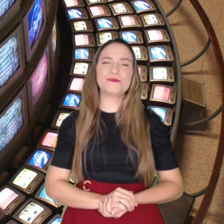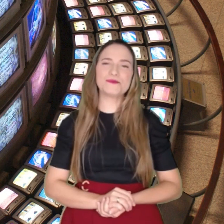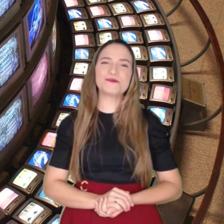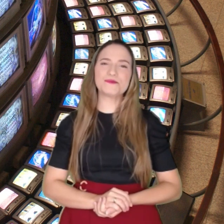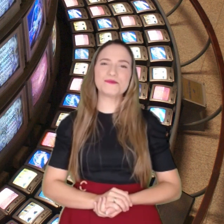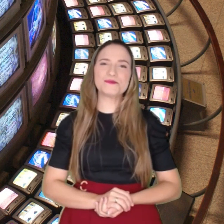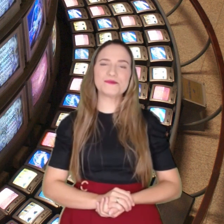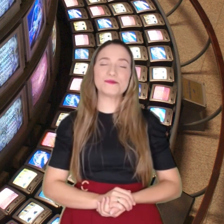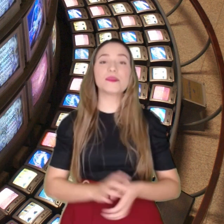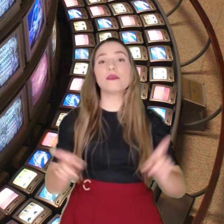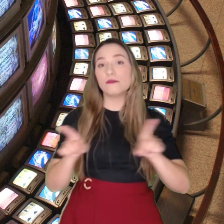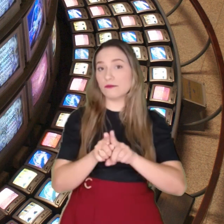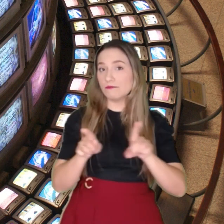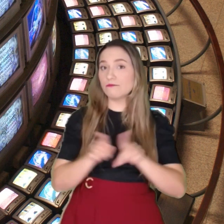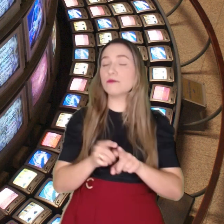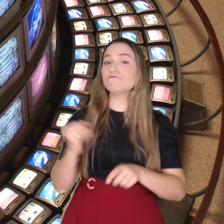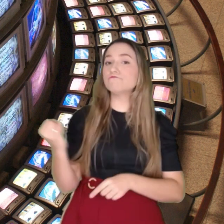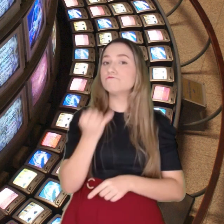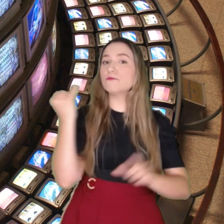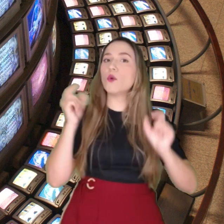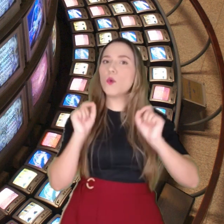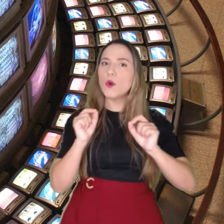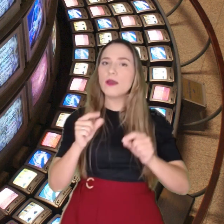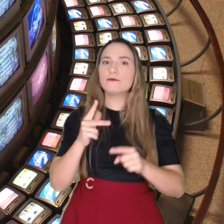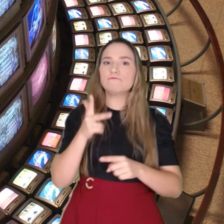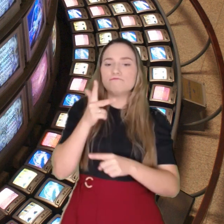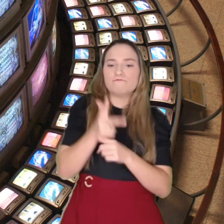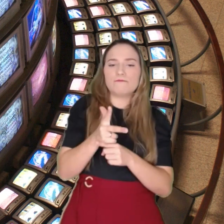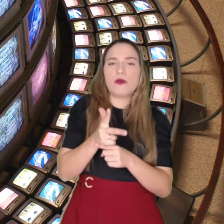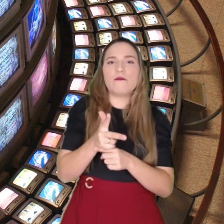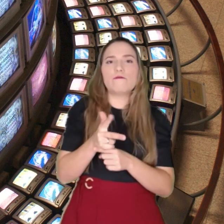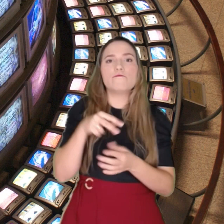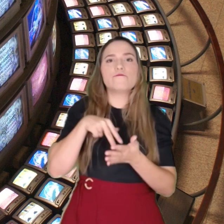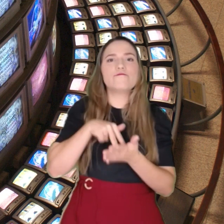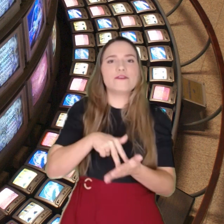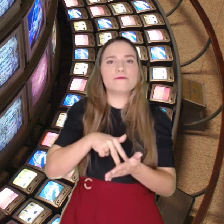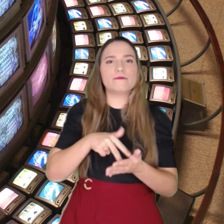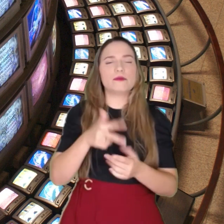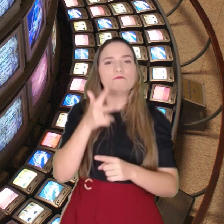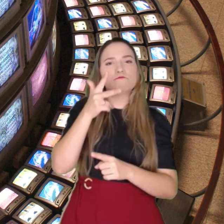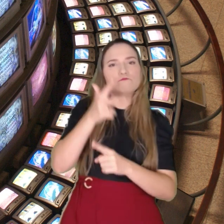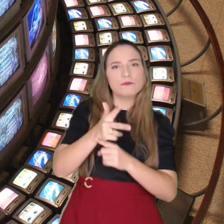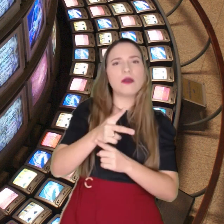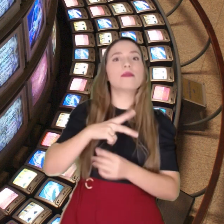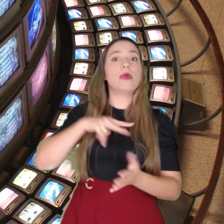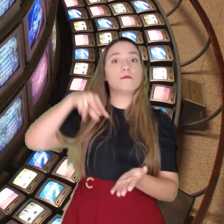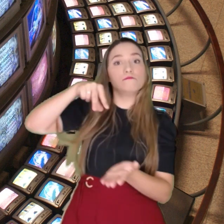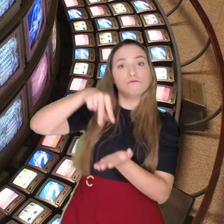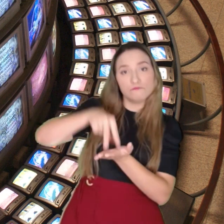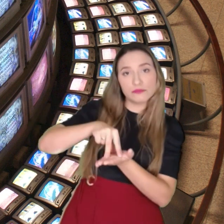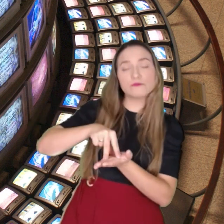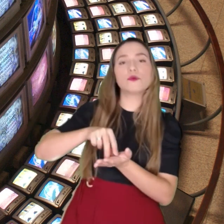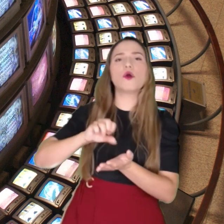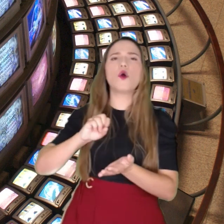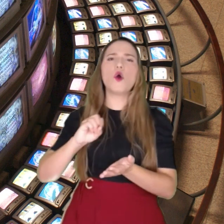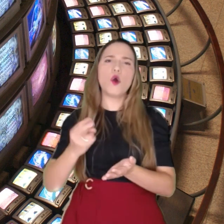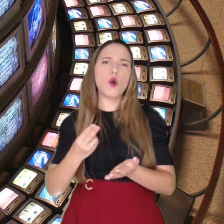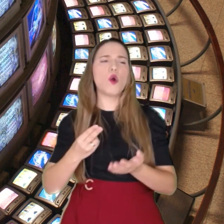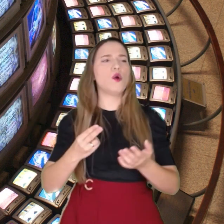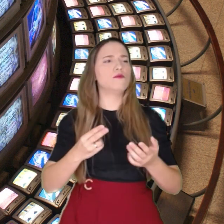Considere também a estabilidade usando suportes improvisados